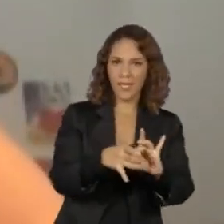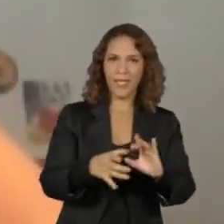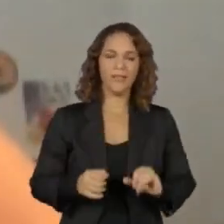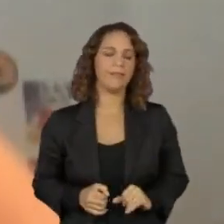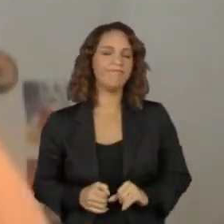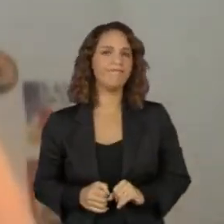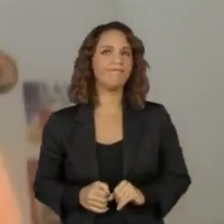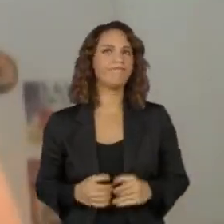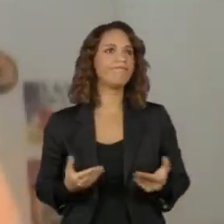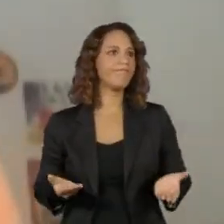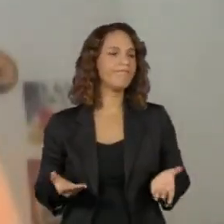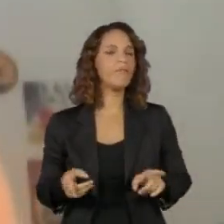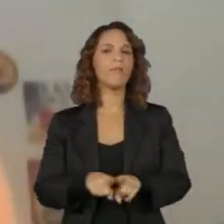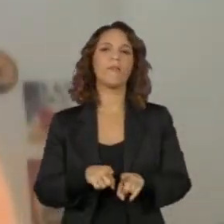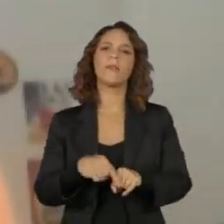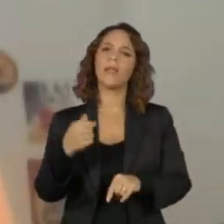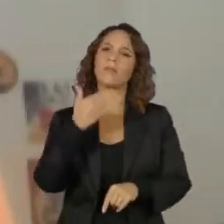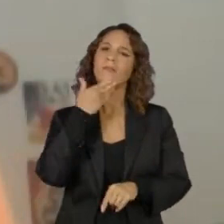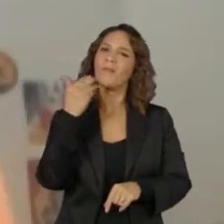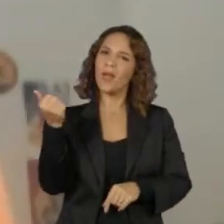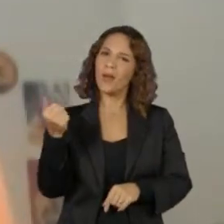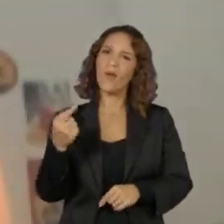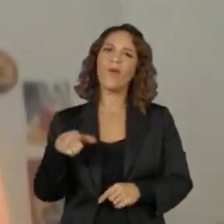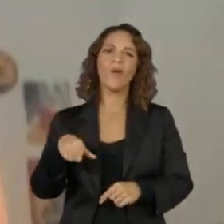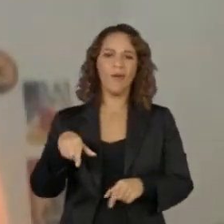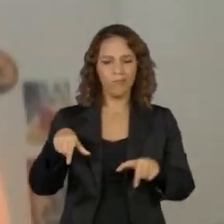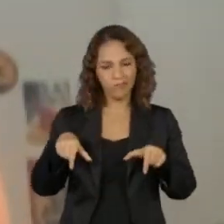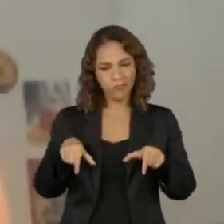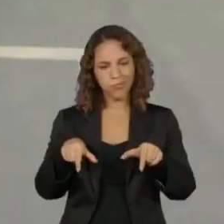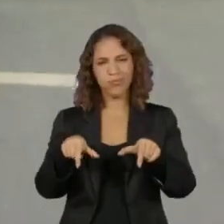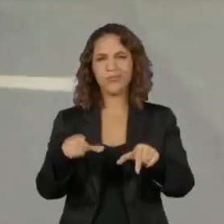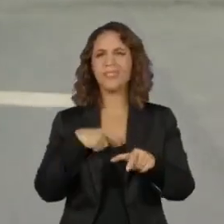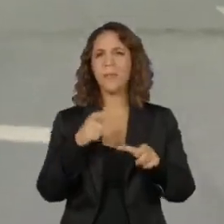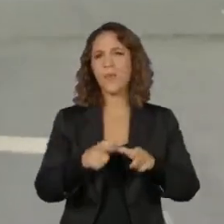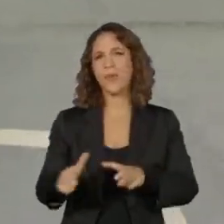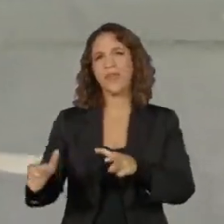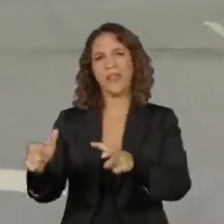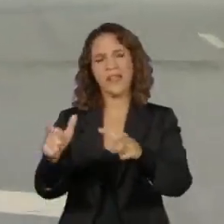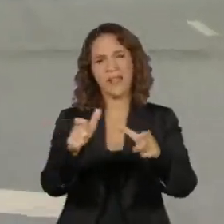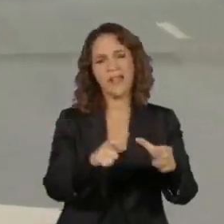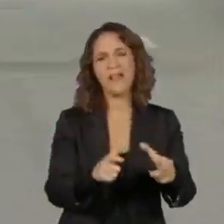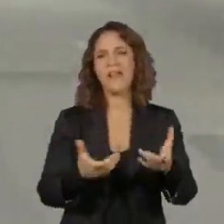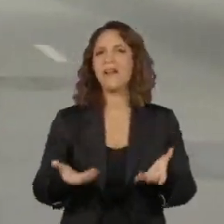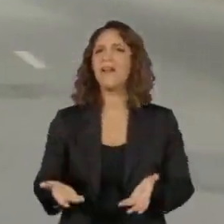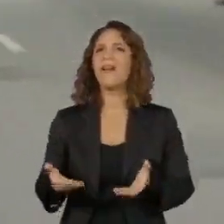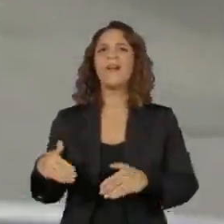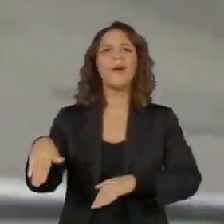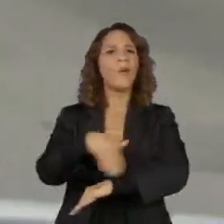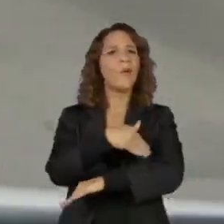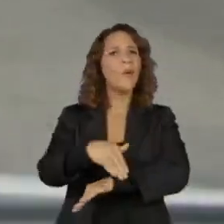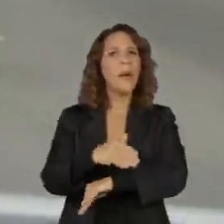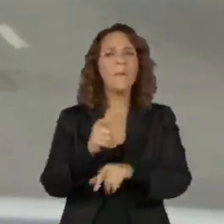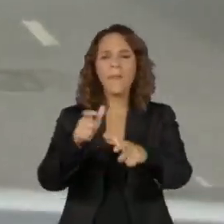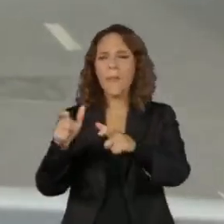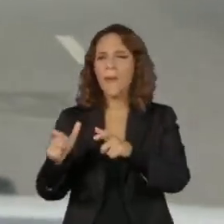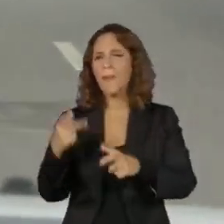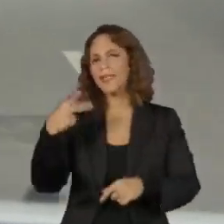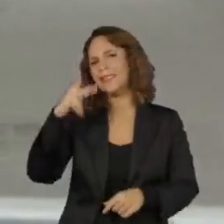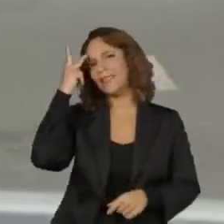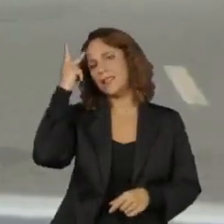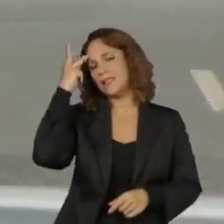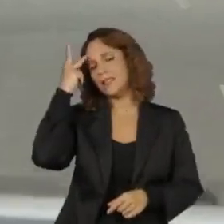e melhorar as vias. Tem muitos buracos, tem ruas muito desburacadas em São Paulo.